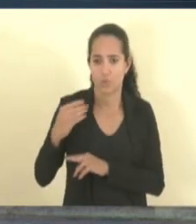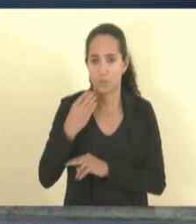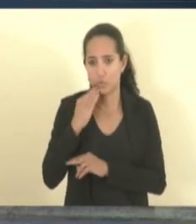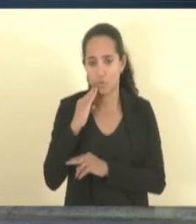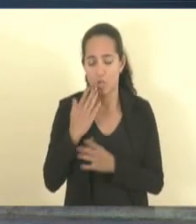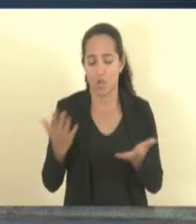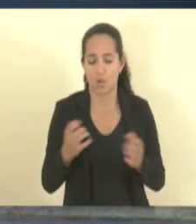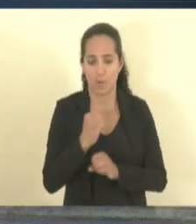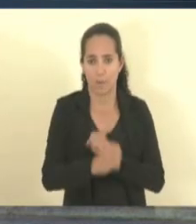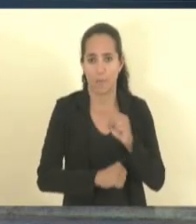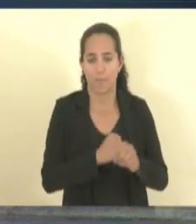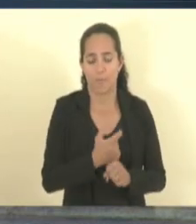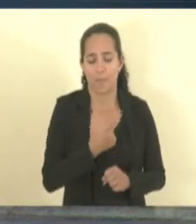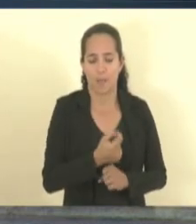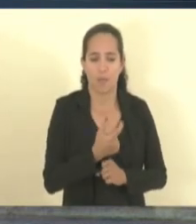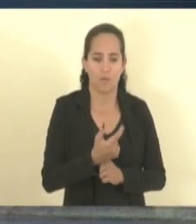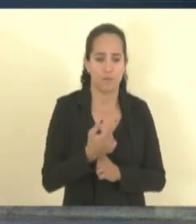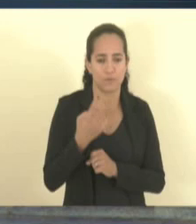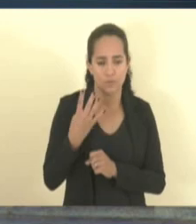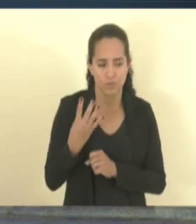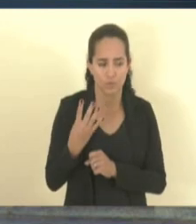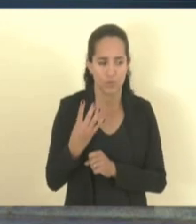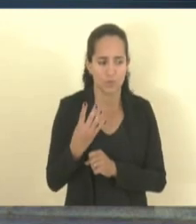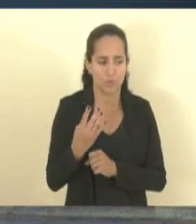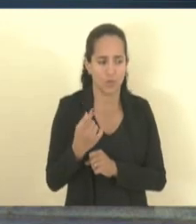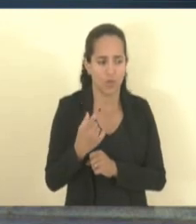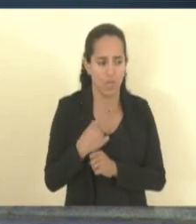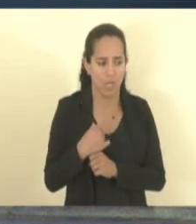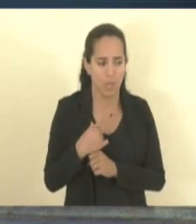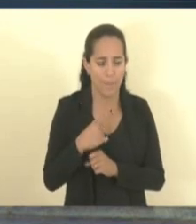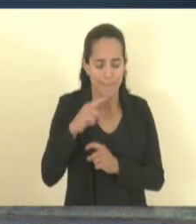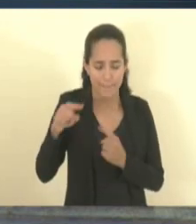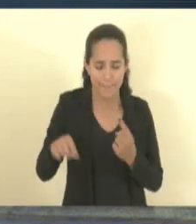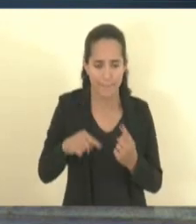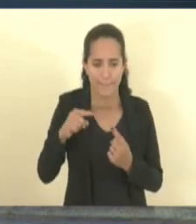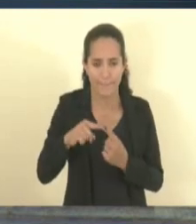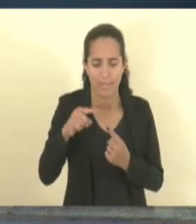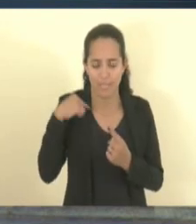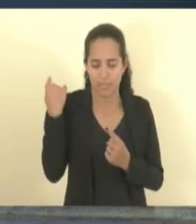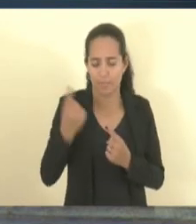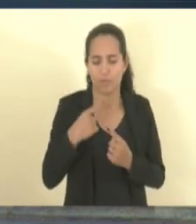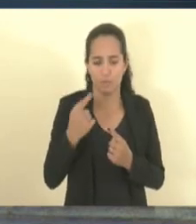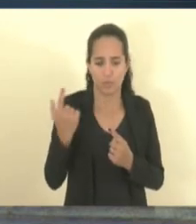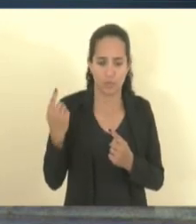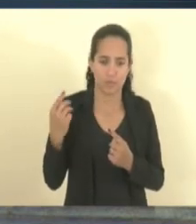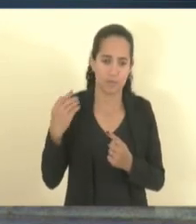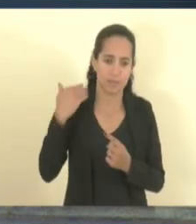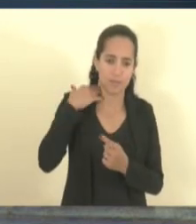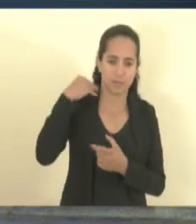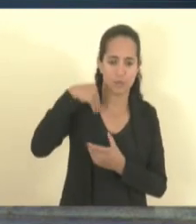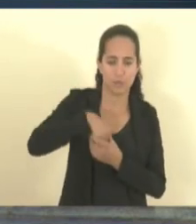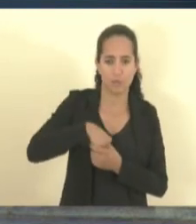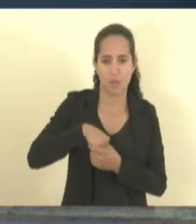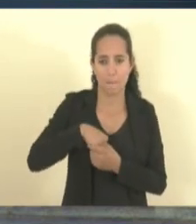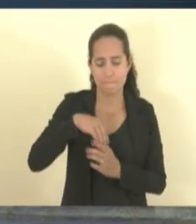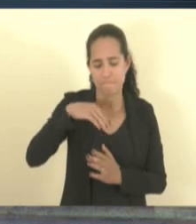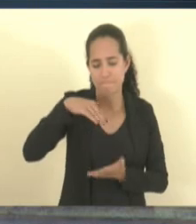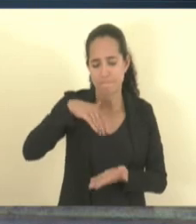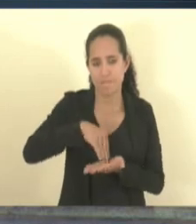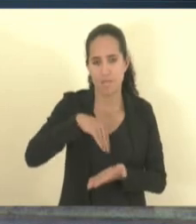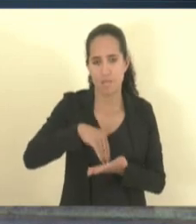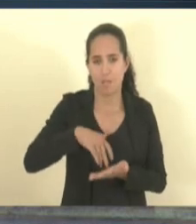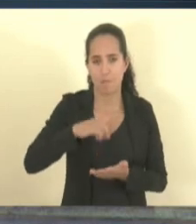2024 nós estamos colocando como meta para nós no mínimo 1 bilhão e meio,